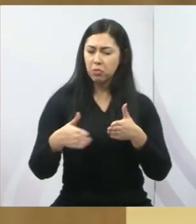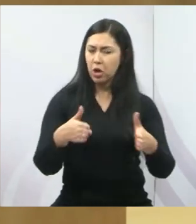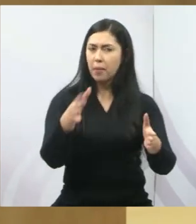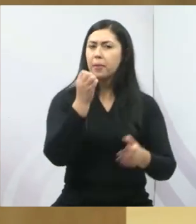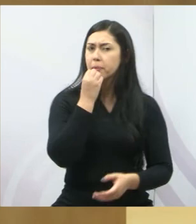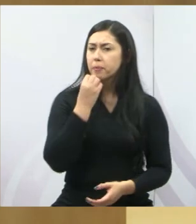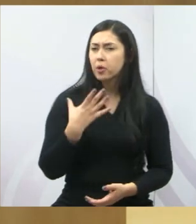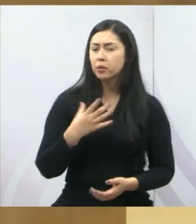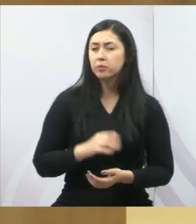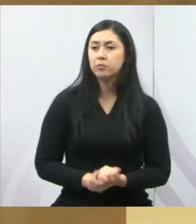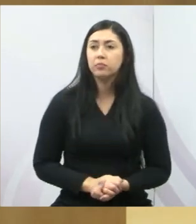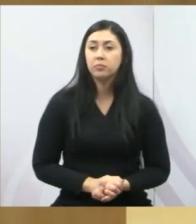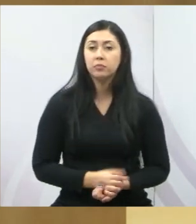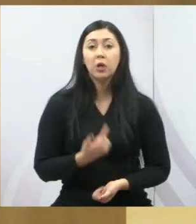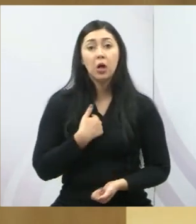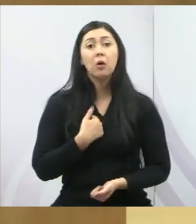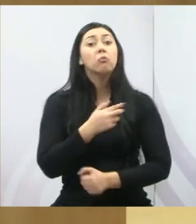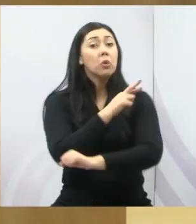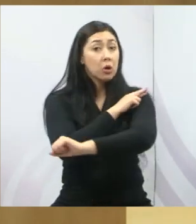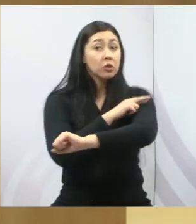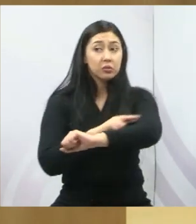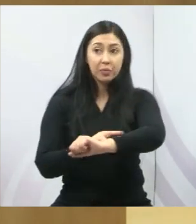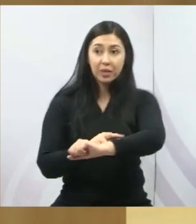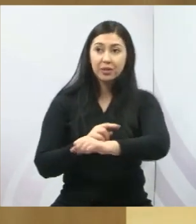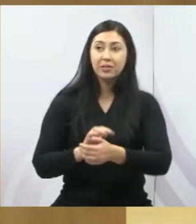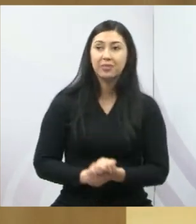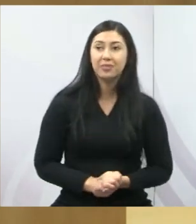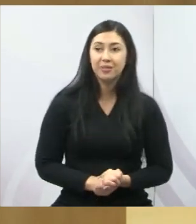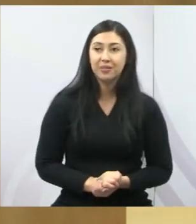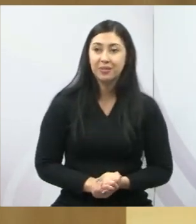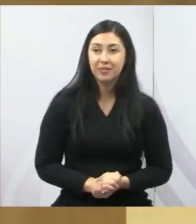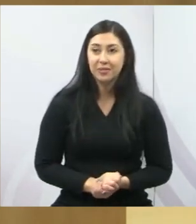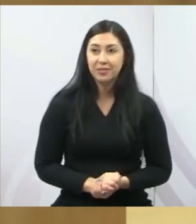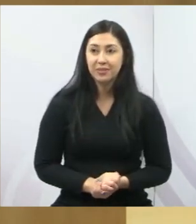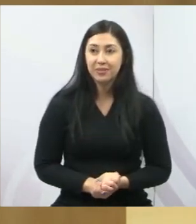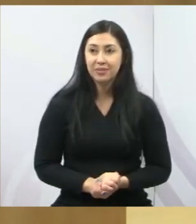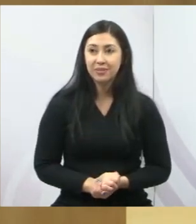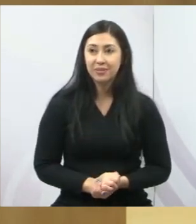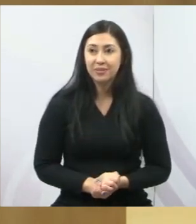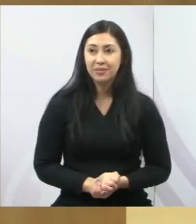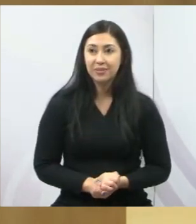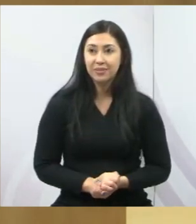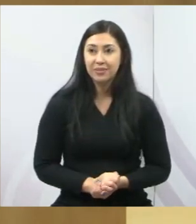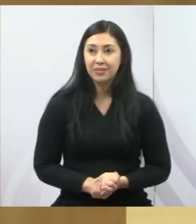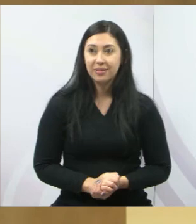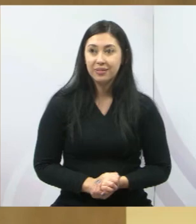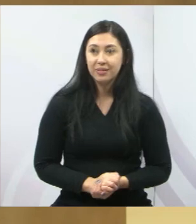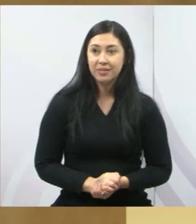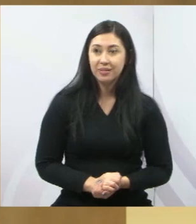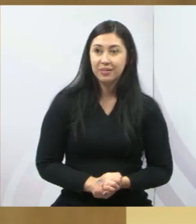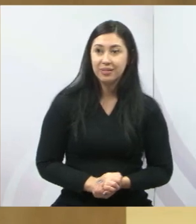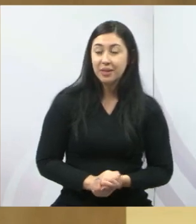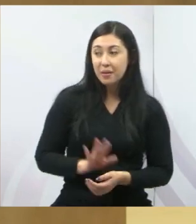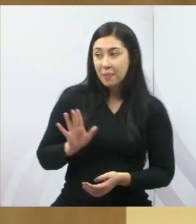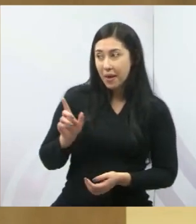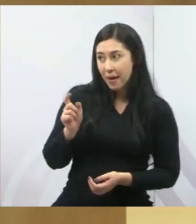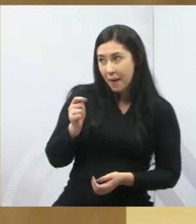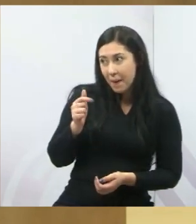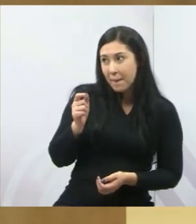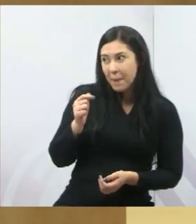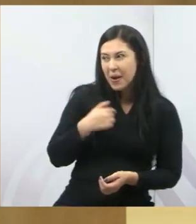Eu respeito o dono da mesa, mas acho que ainda não chegou o final do meu tempo, só para eu concluir aqui.